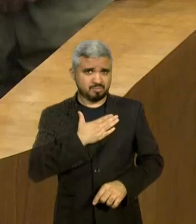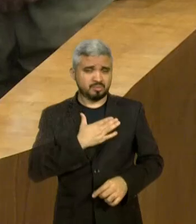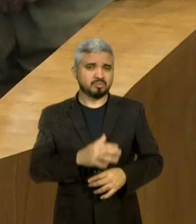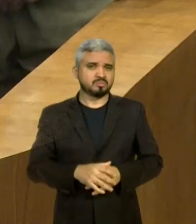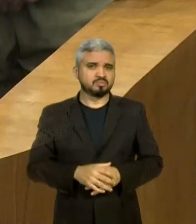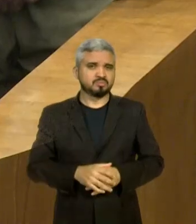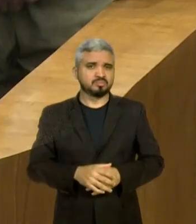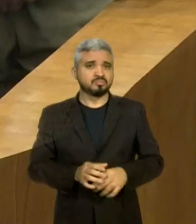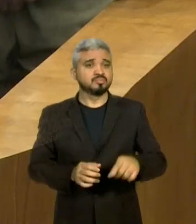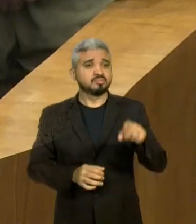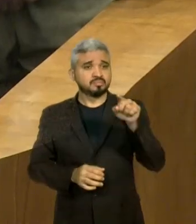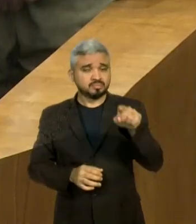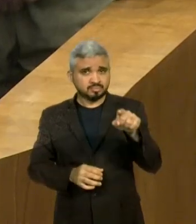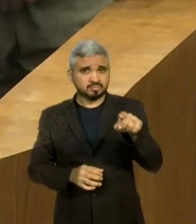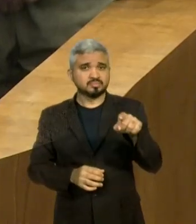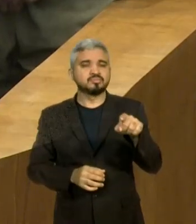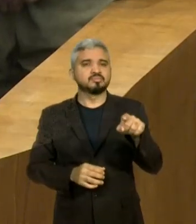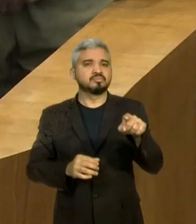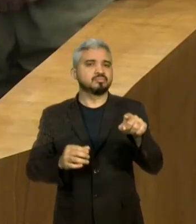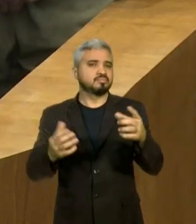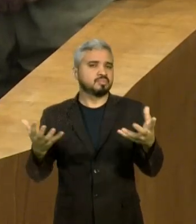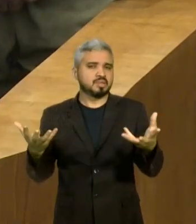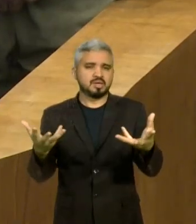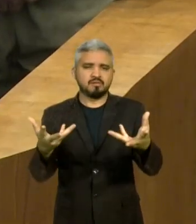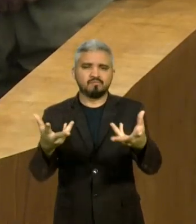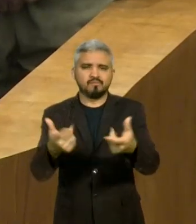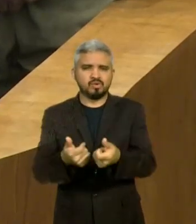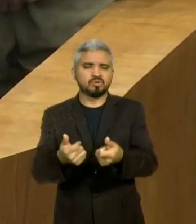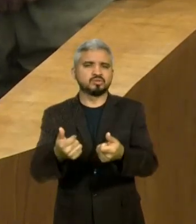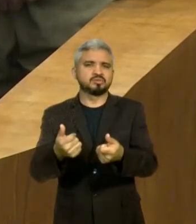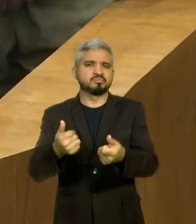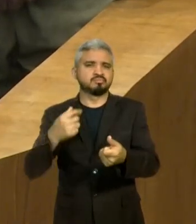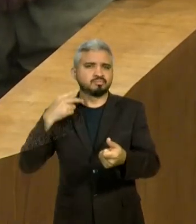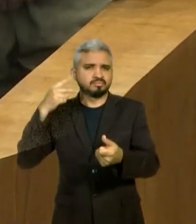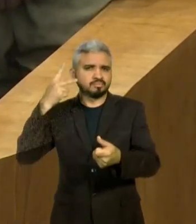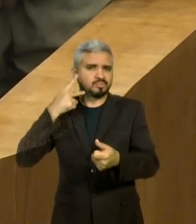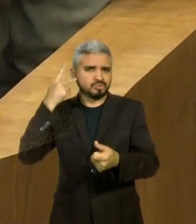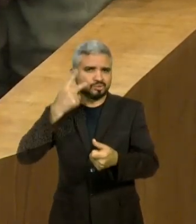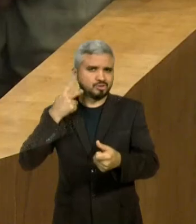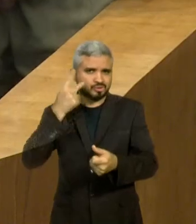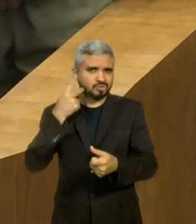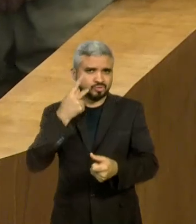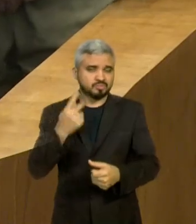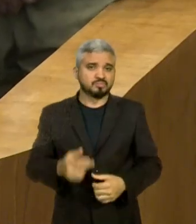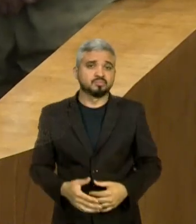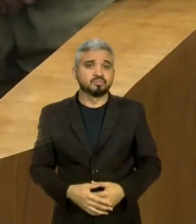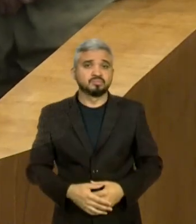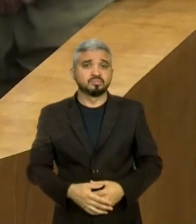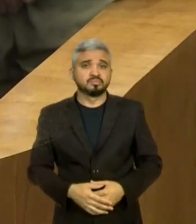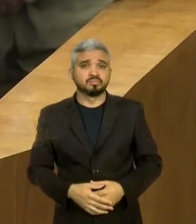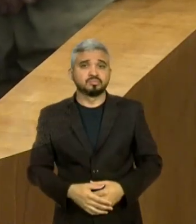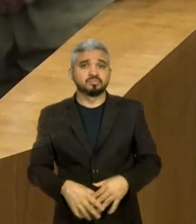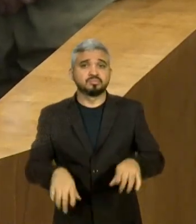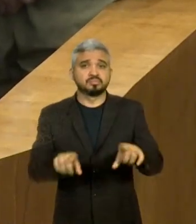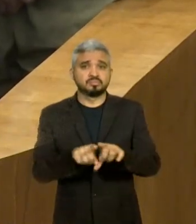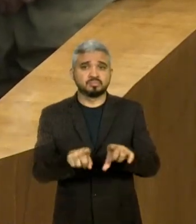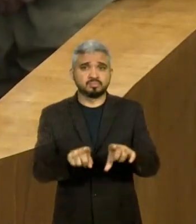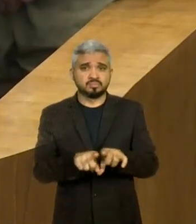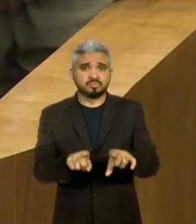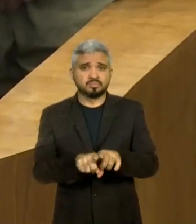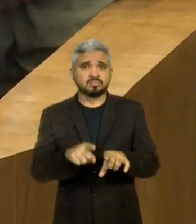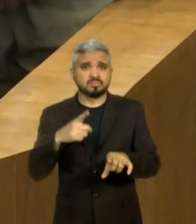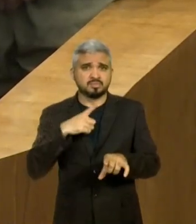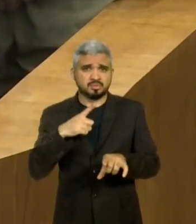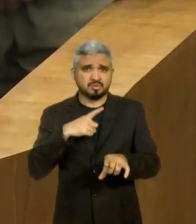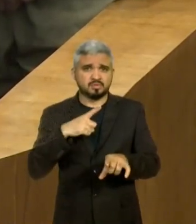principalmente, um grande político. Além disso, nós tivemos outras importantes vitórias